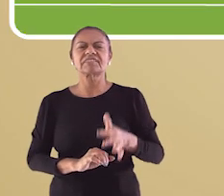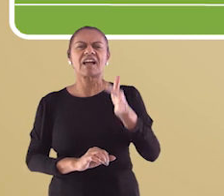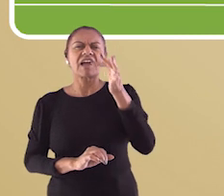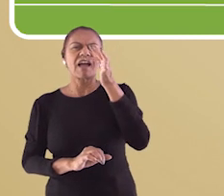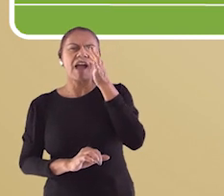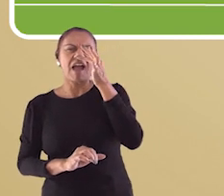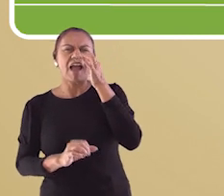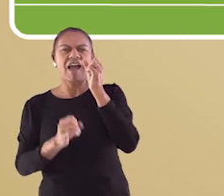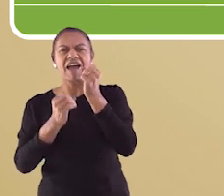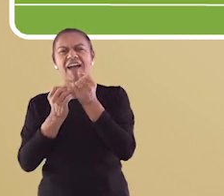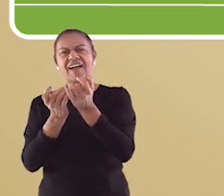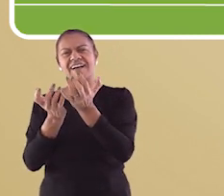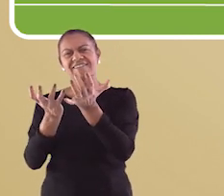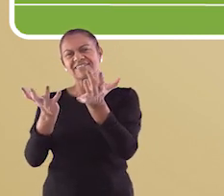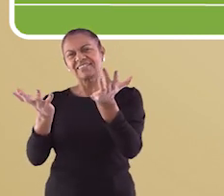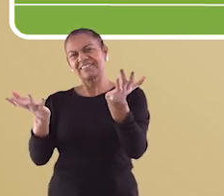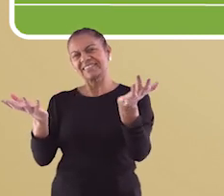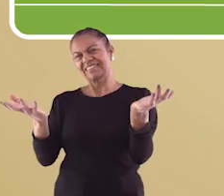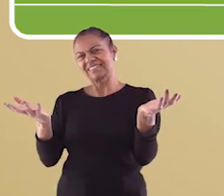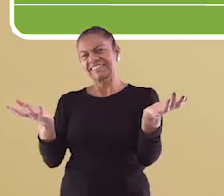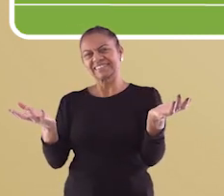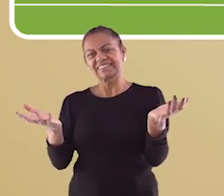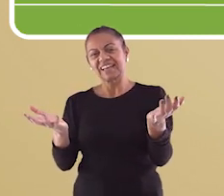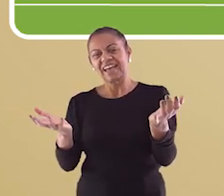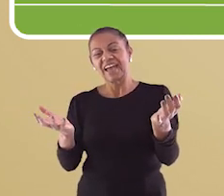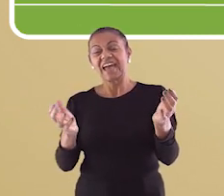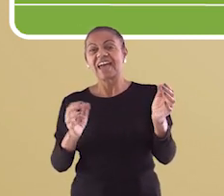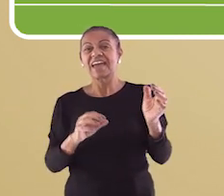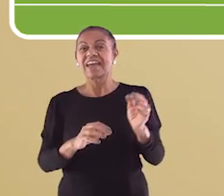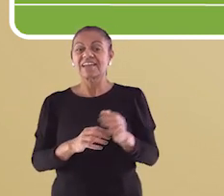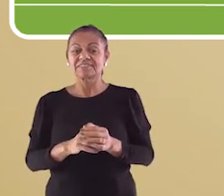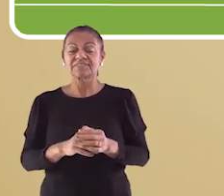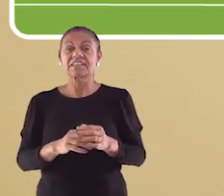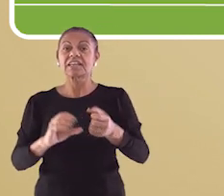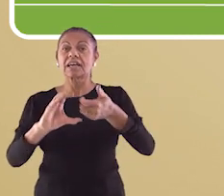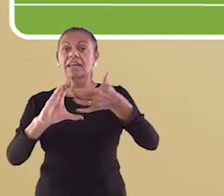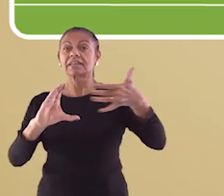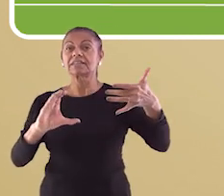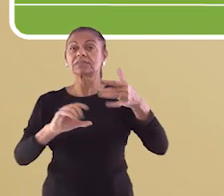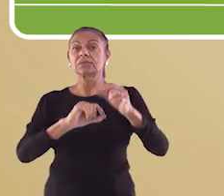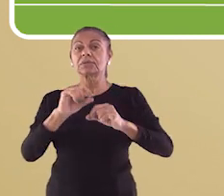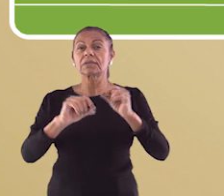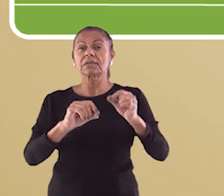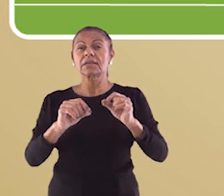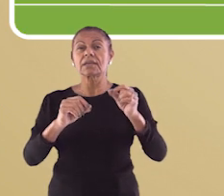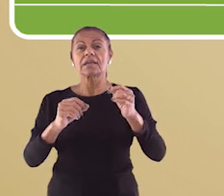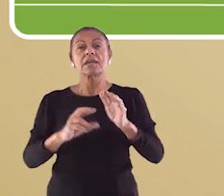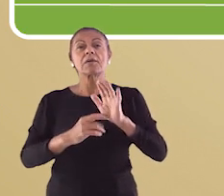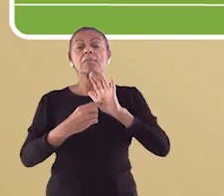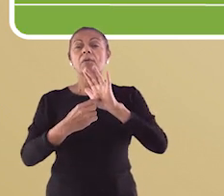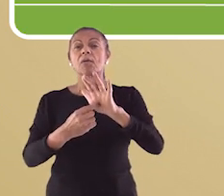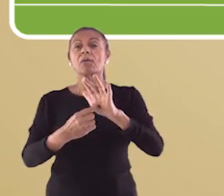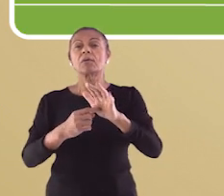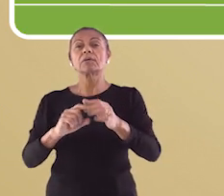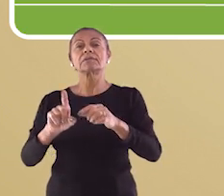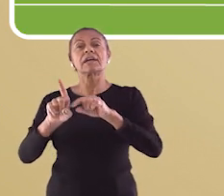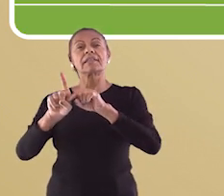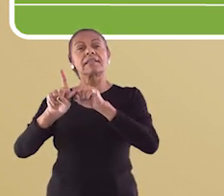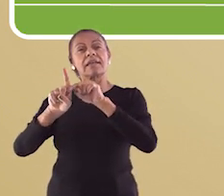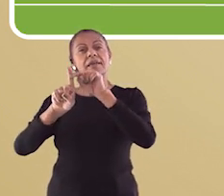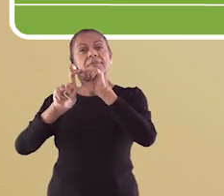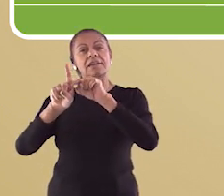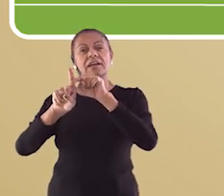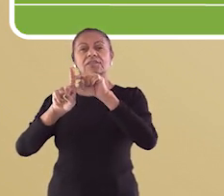Ai, a primavera! A primavera é a estação das flores. Ela caracteriza-se por apresentar